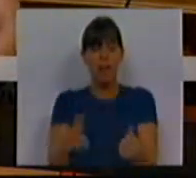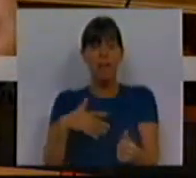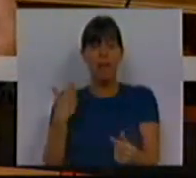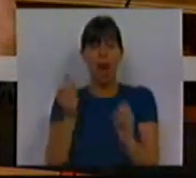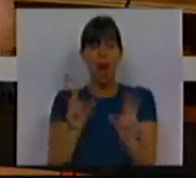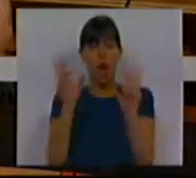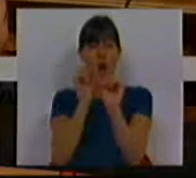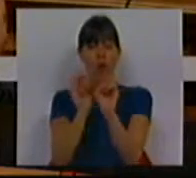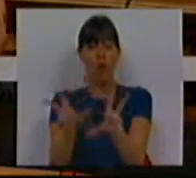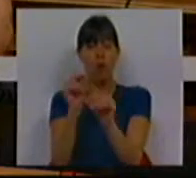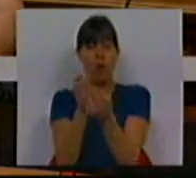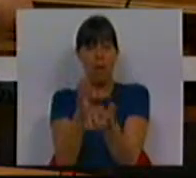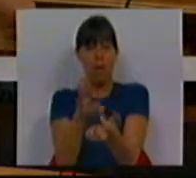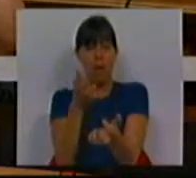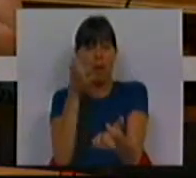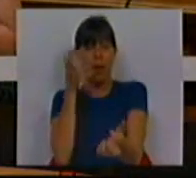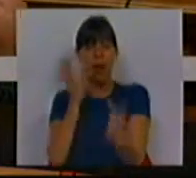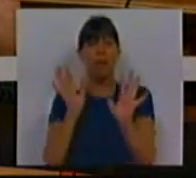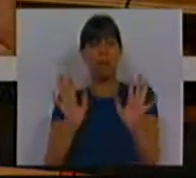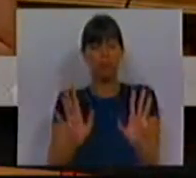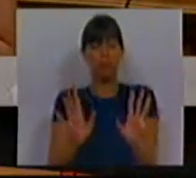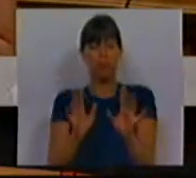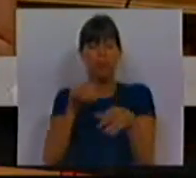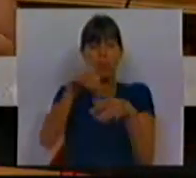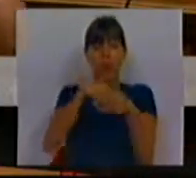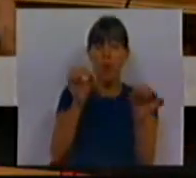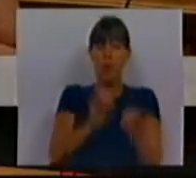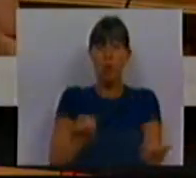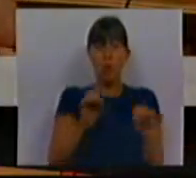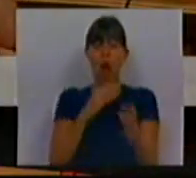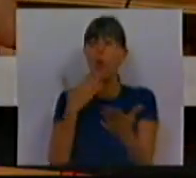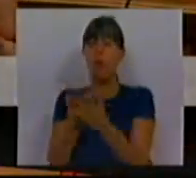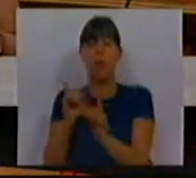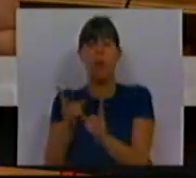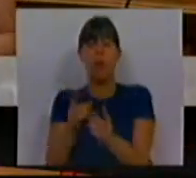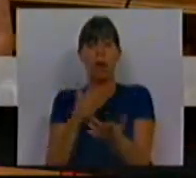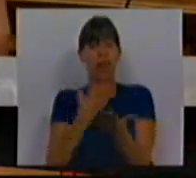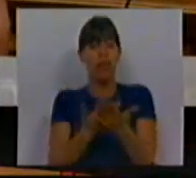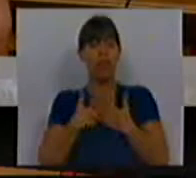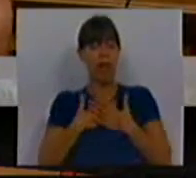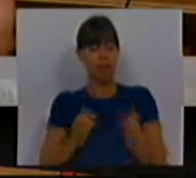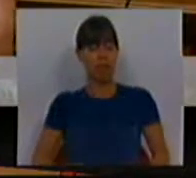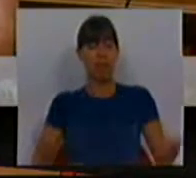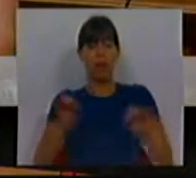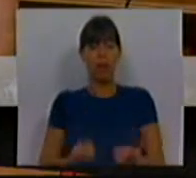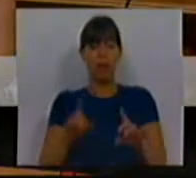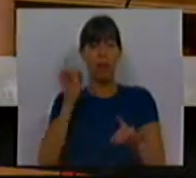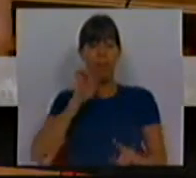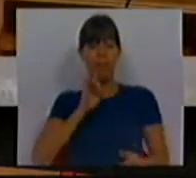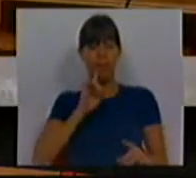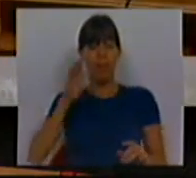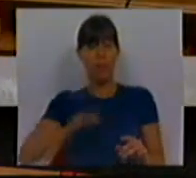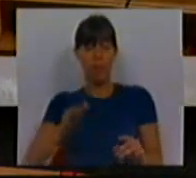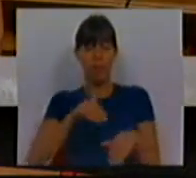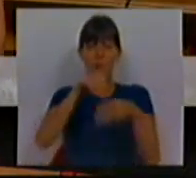mais inovadores e sofisticados que, sem conteúdos, não servem para nada. Acontece que a desvalorização